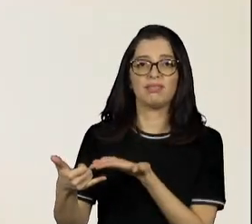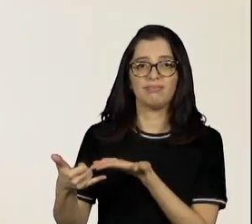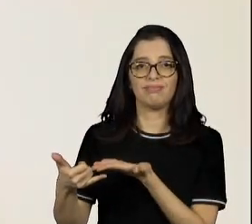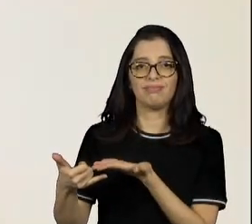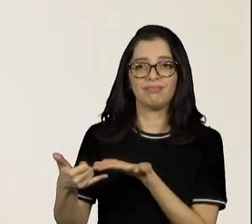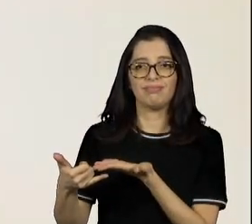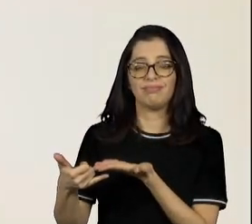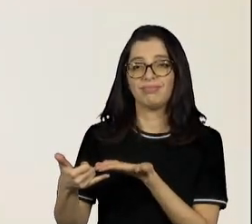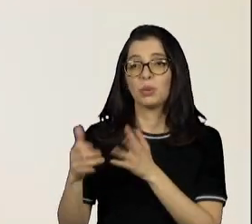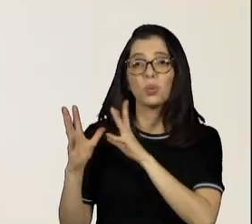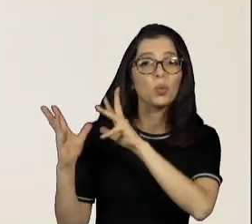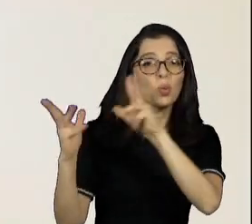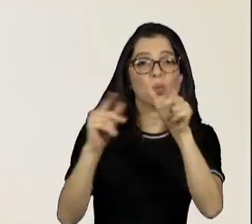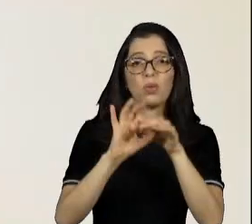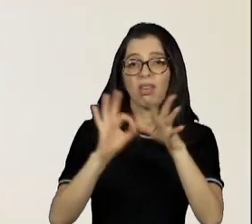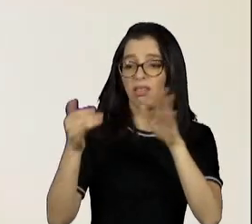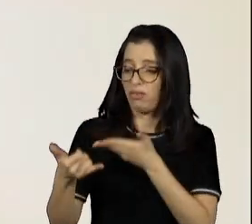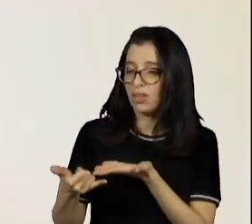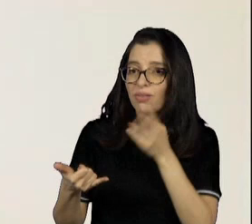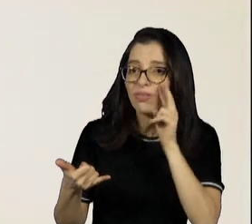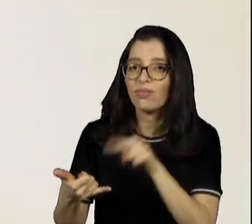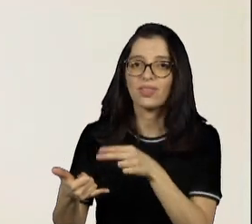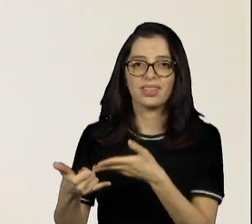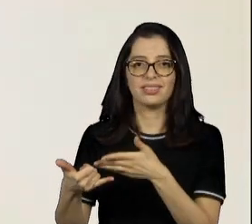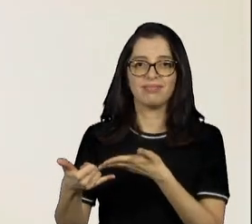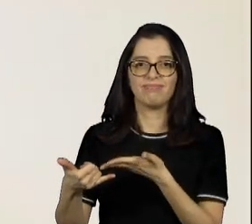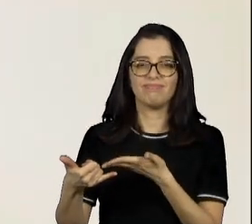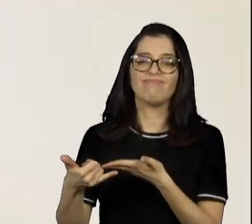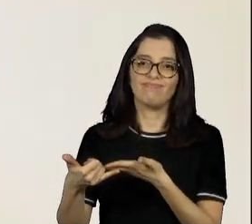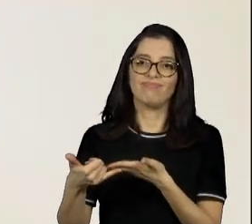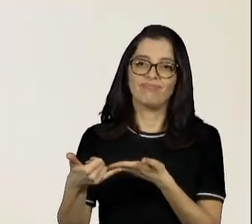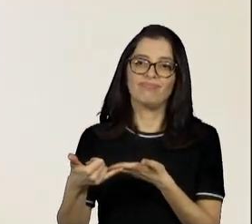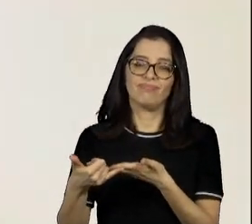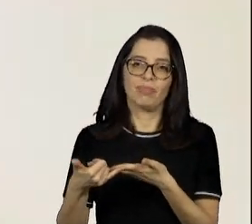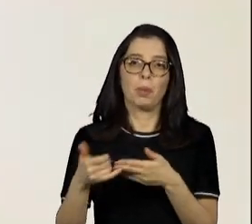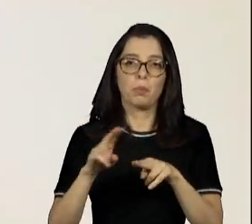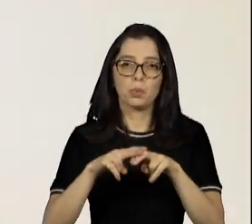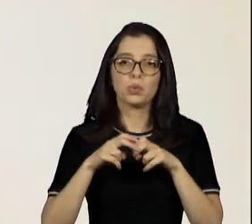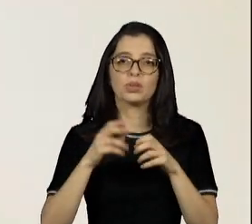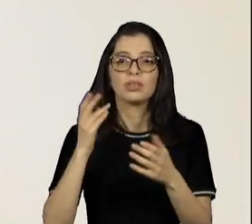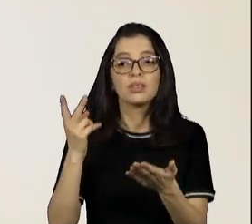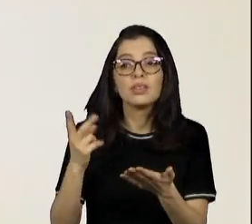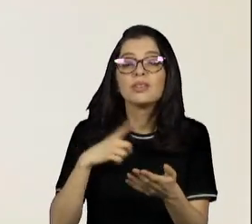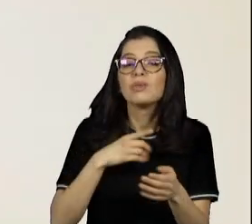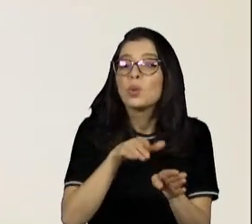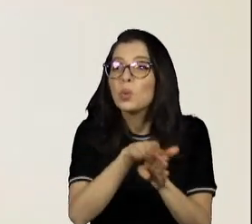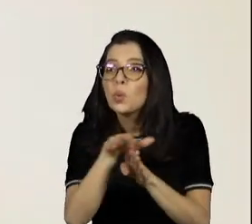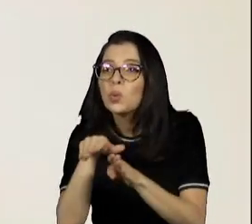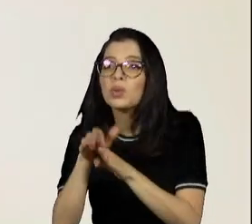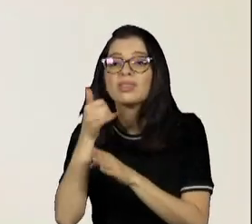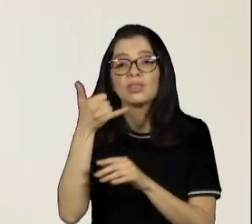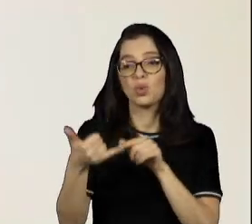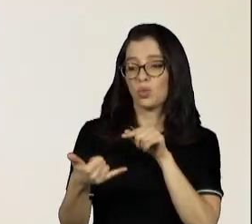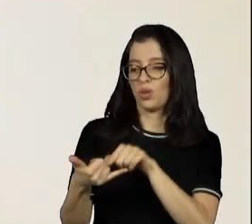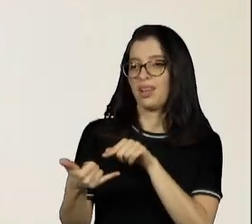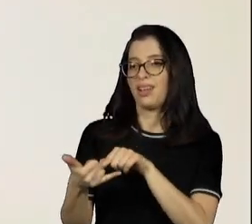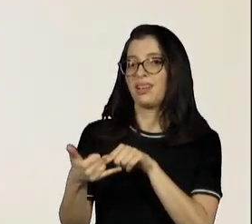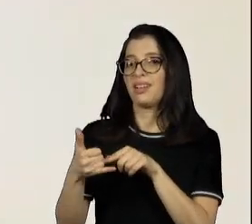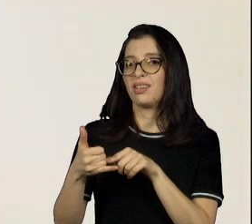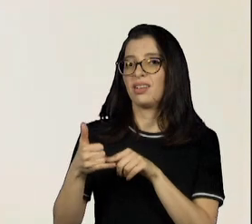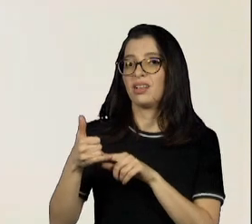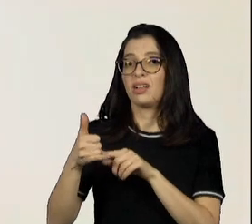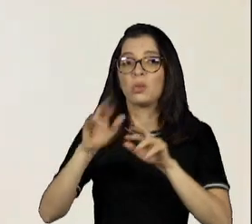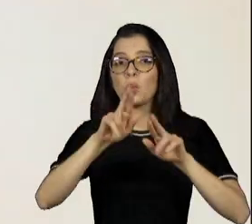coisa boa ou um monte de coisa ruim. Então, eu acho que o que está deseducando mais ou educando mais ainda é o